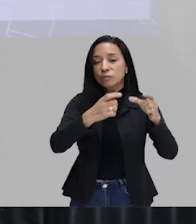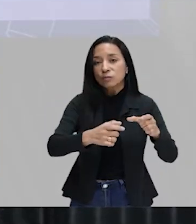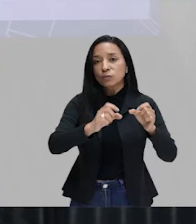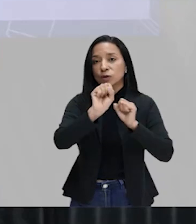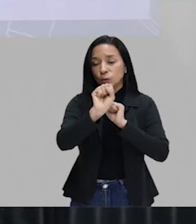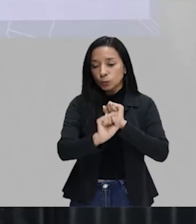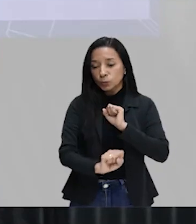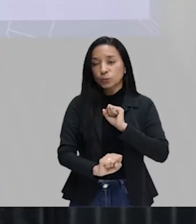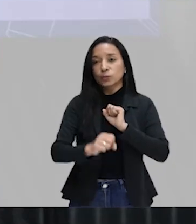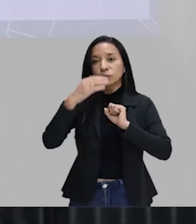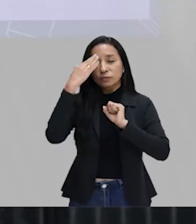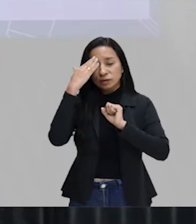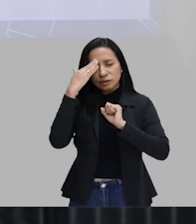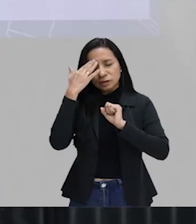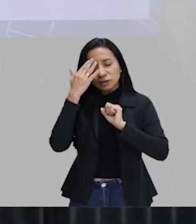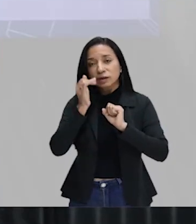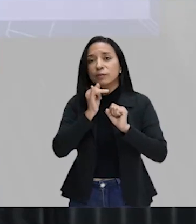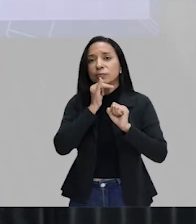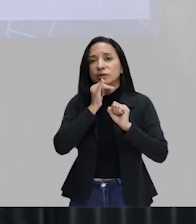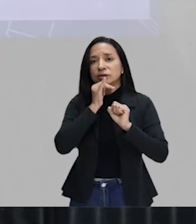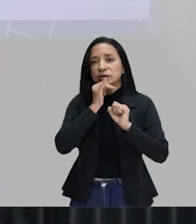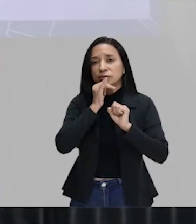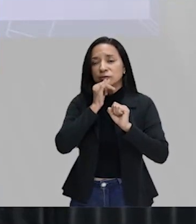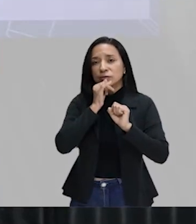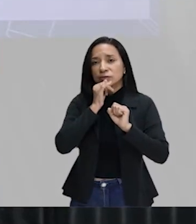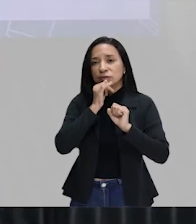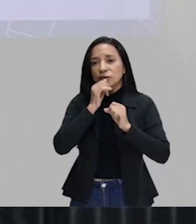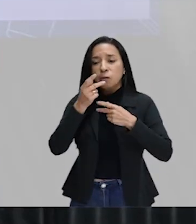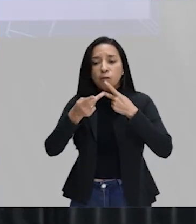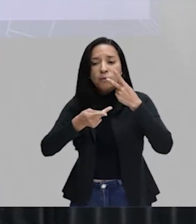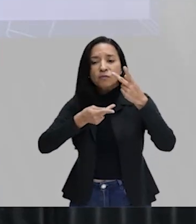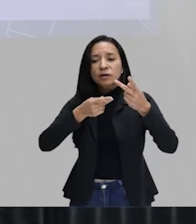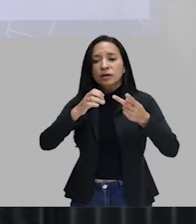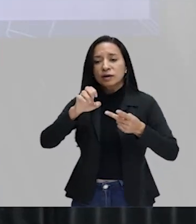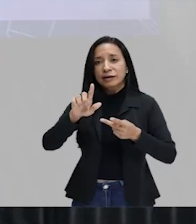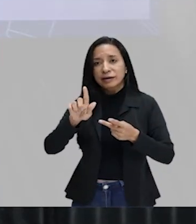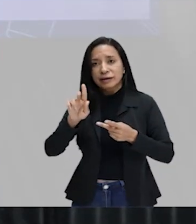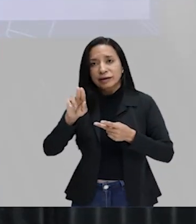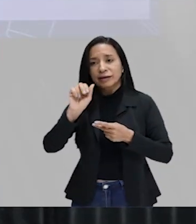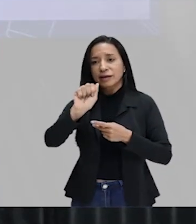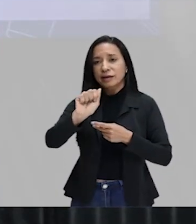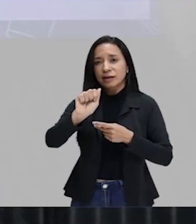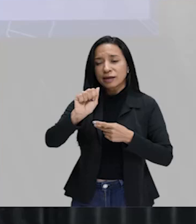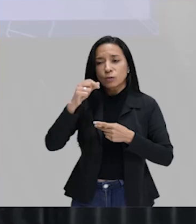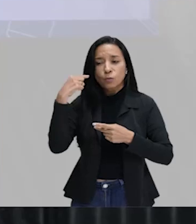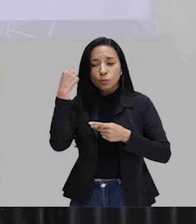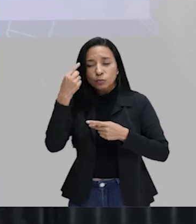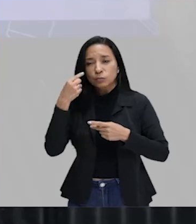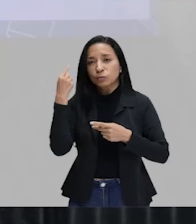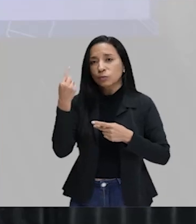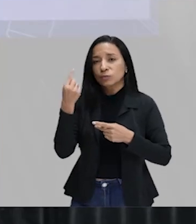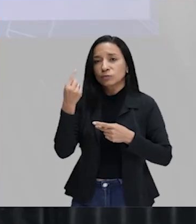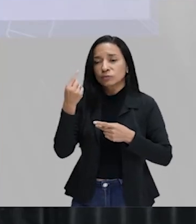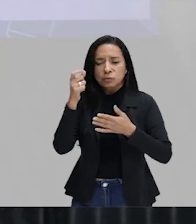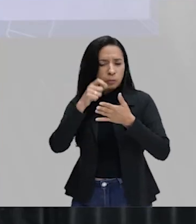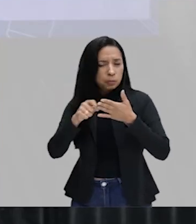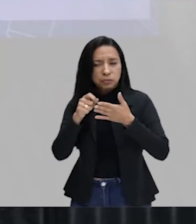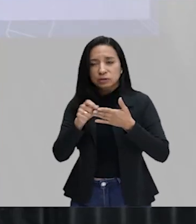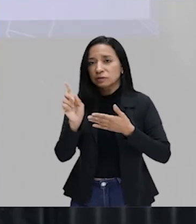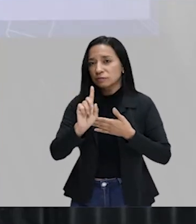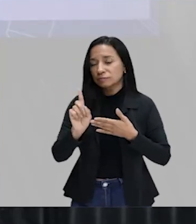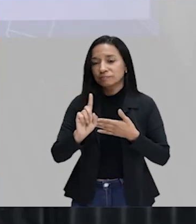quando eu disser assim, éguas doido, que é uma expressão daqui do Maranhão. Eu não vou escrever éguas doido,